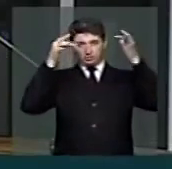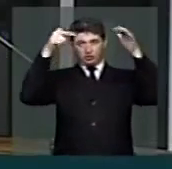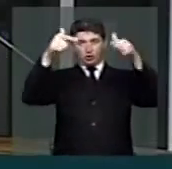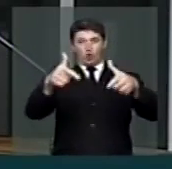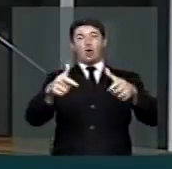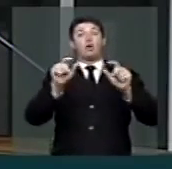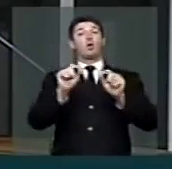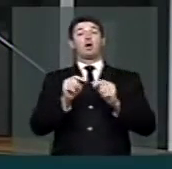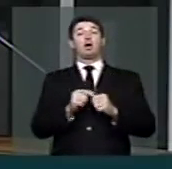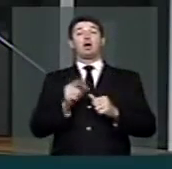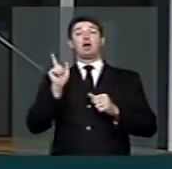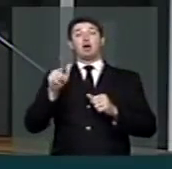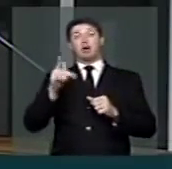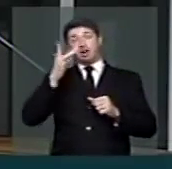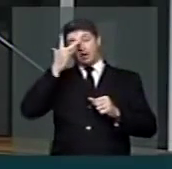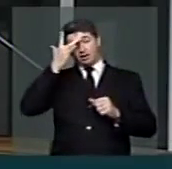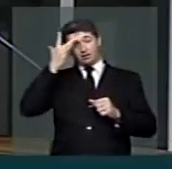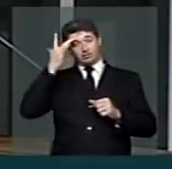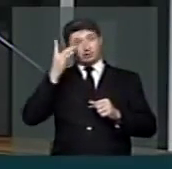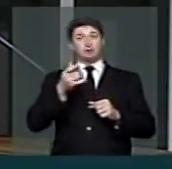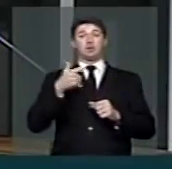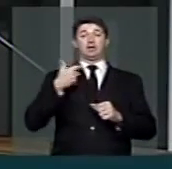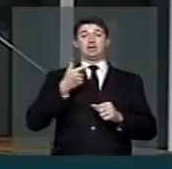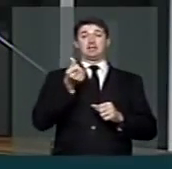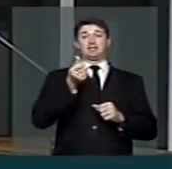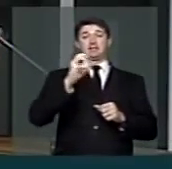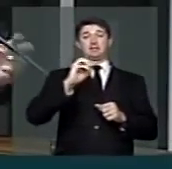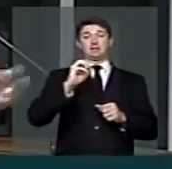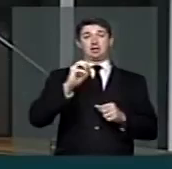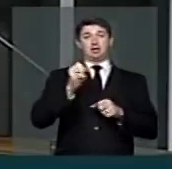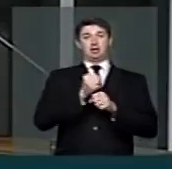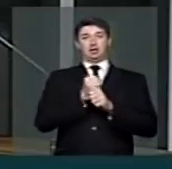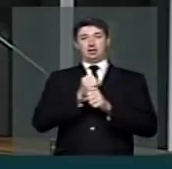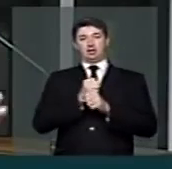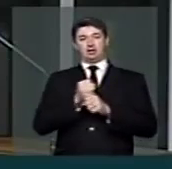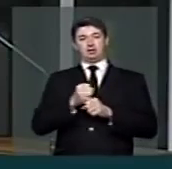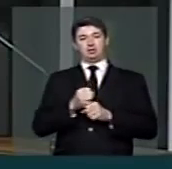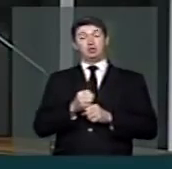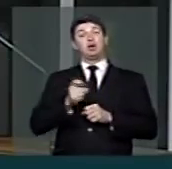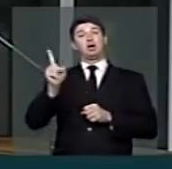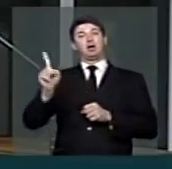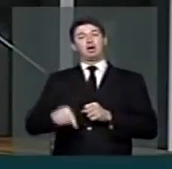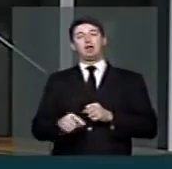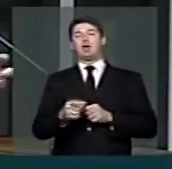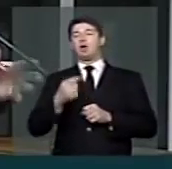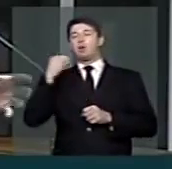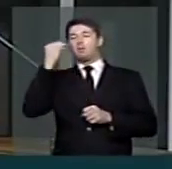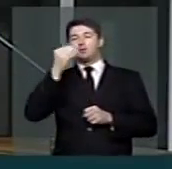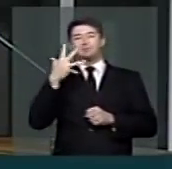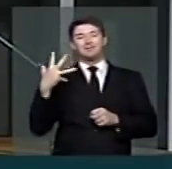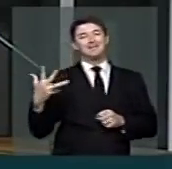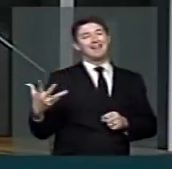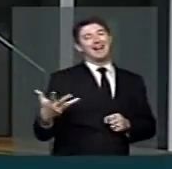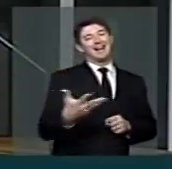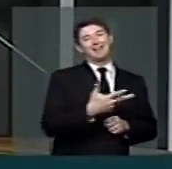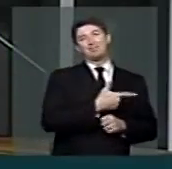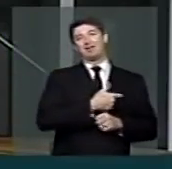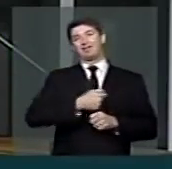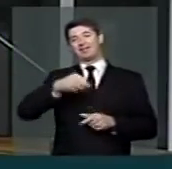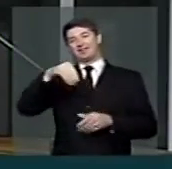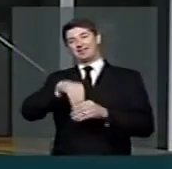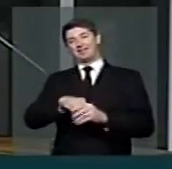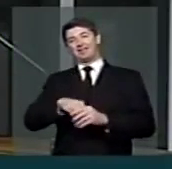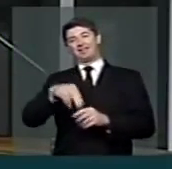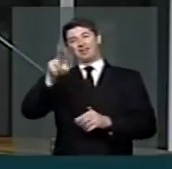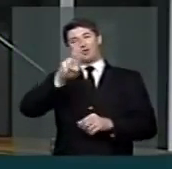essas pessoas com mais de 60 anos, que, aliás, foi uma experiência fantástica, é uma experiência fantástica que nós estamos tendo lá dentro da